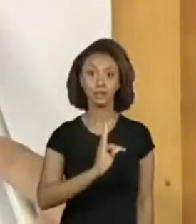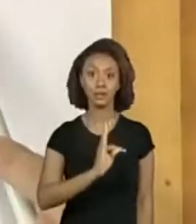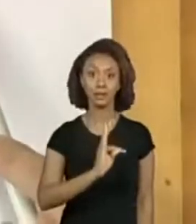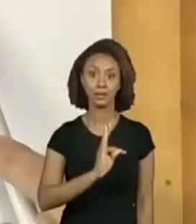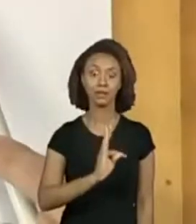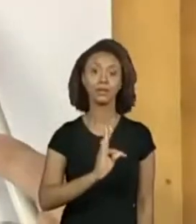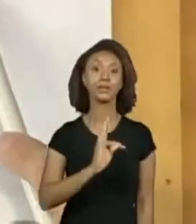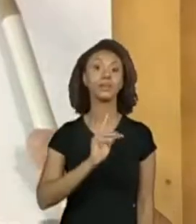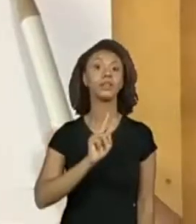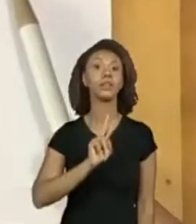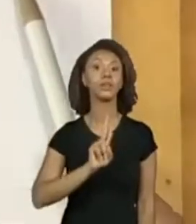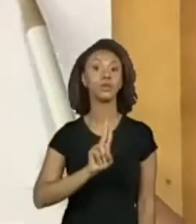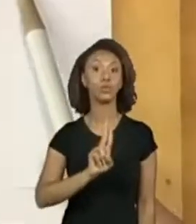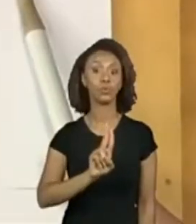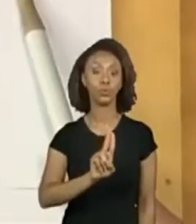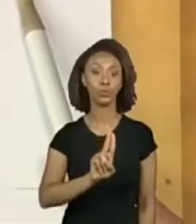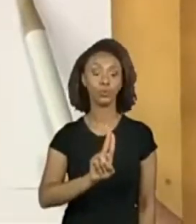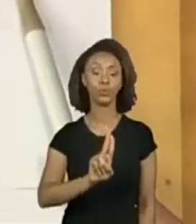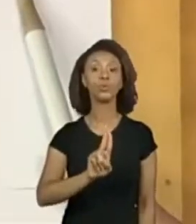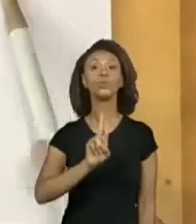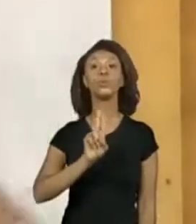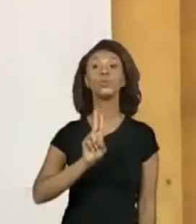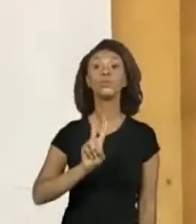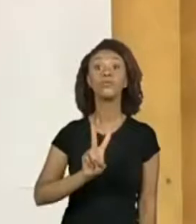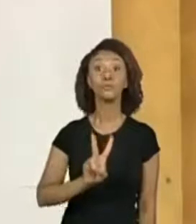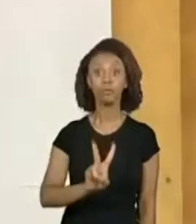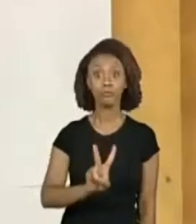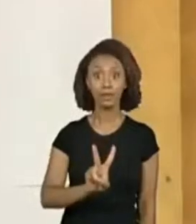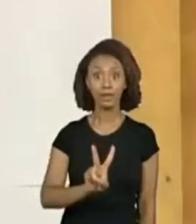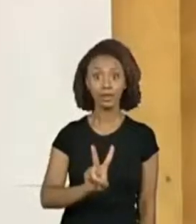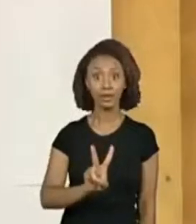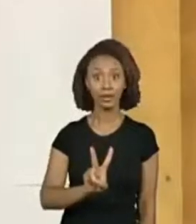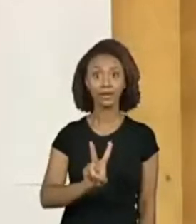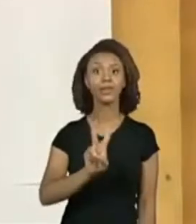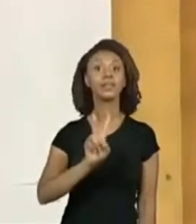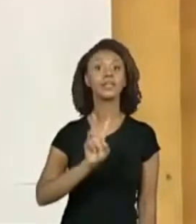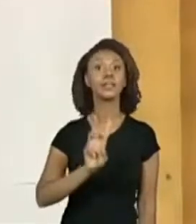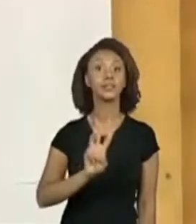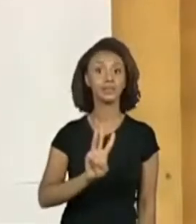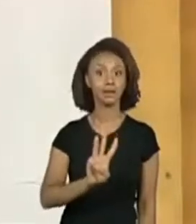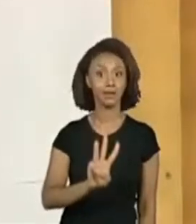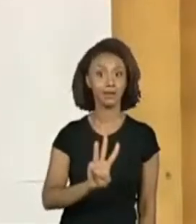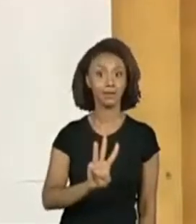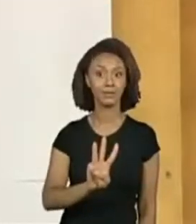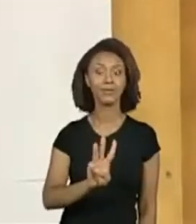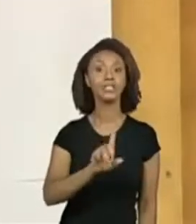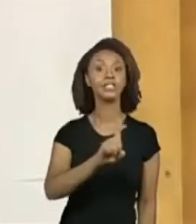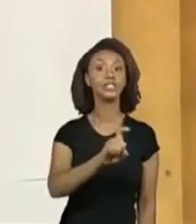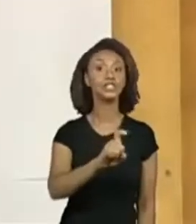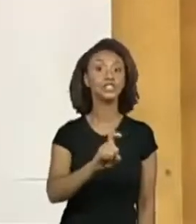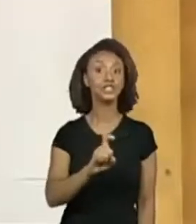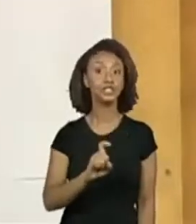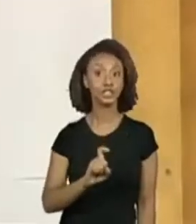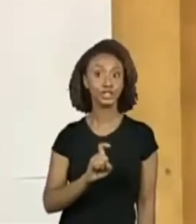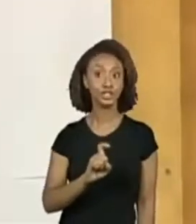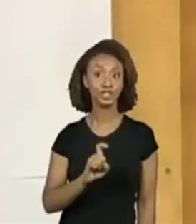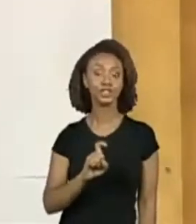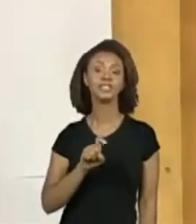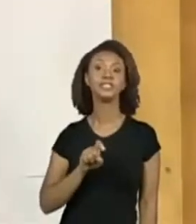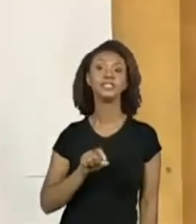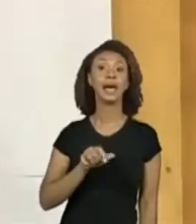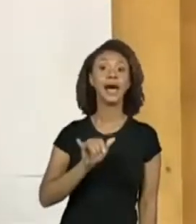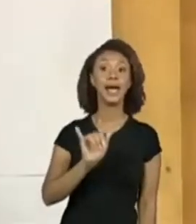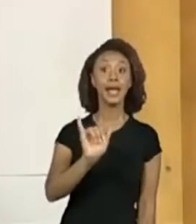T, U, V, W, X,